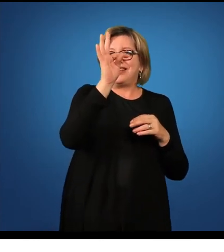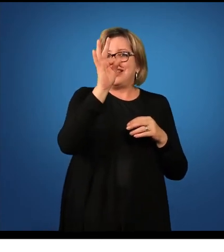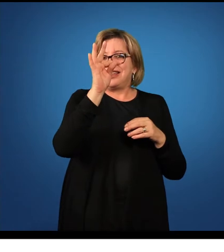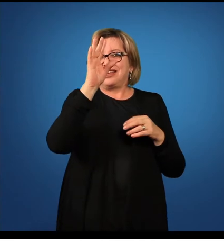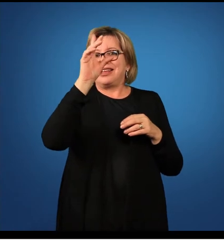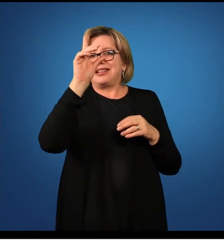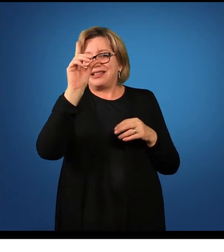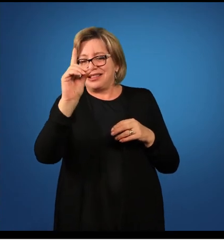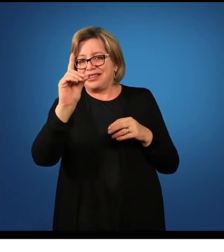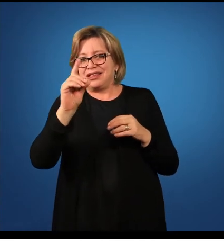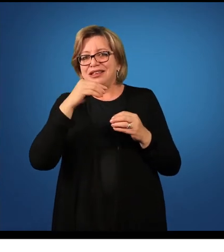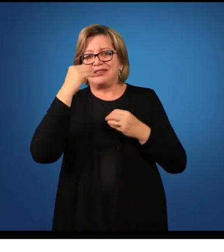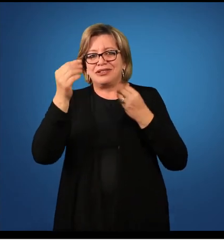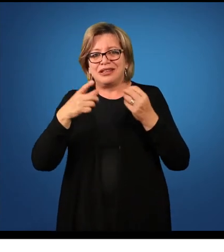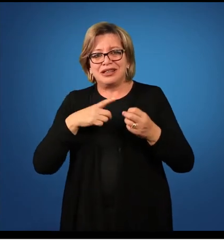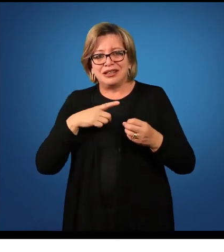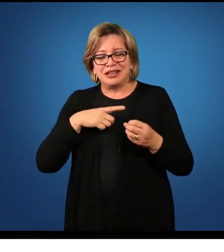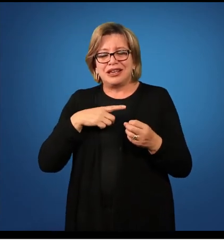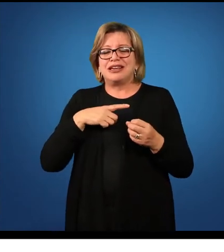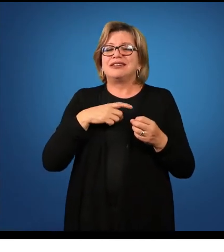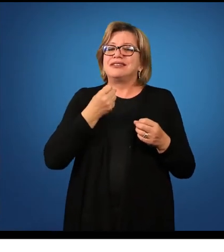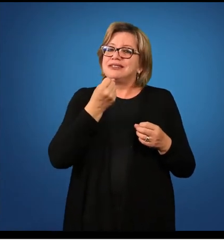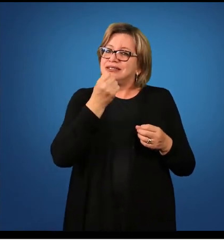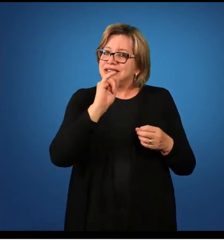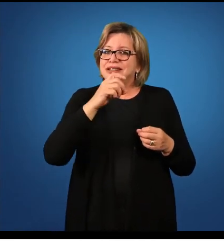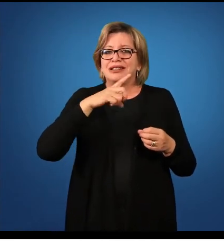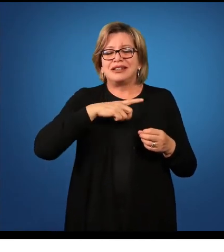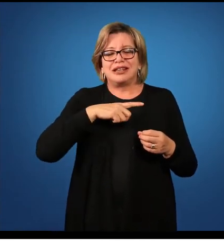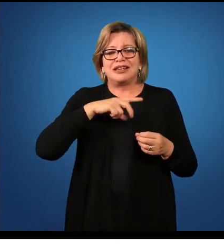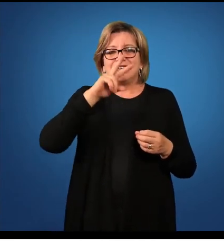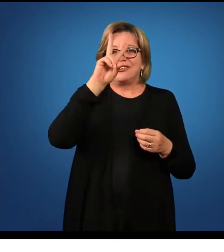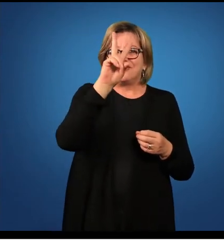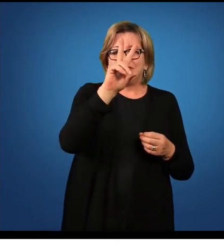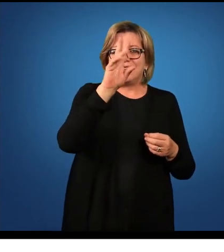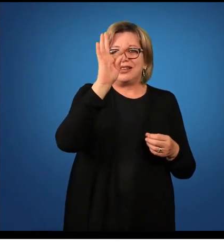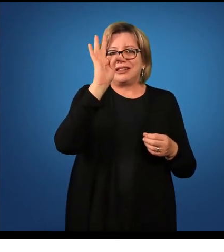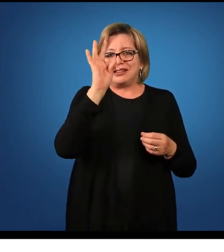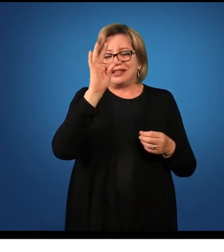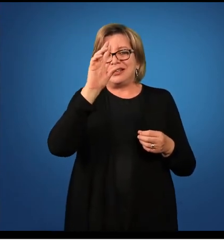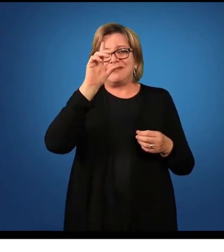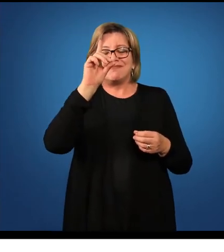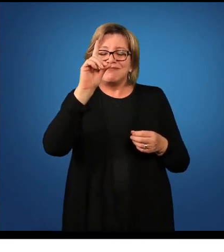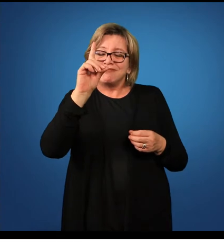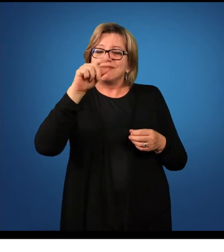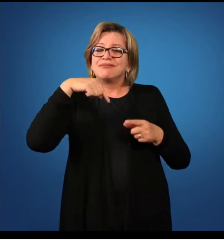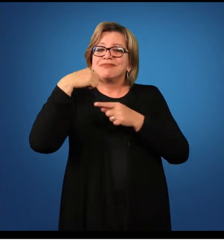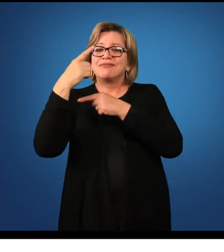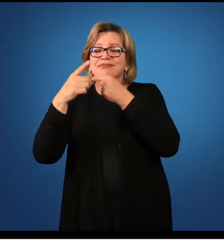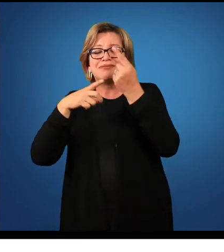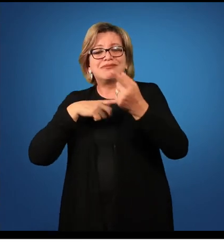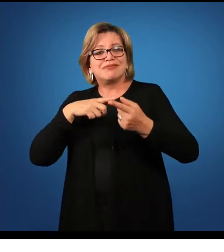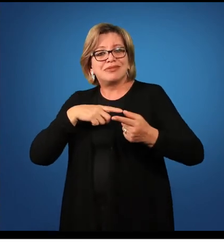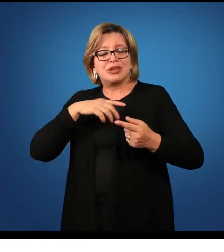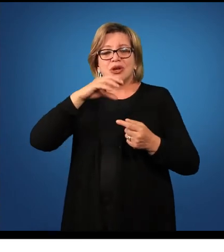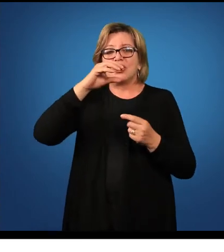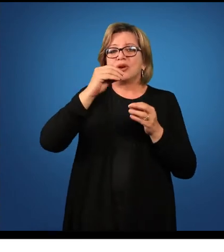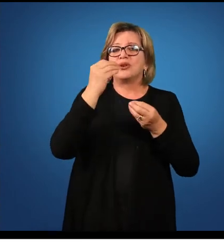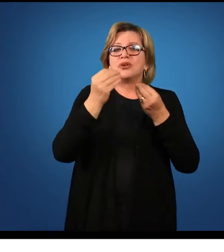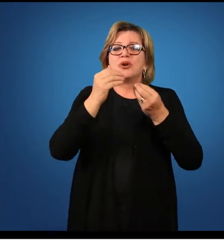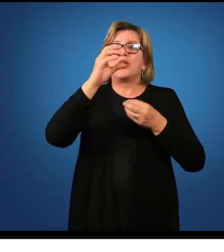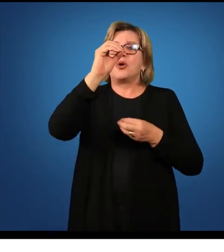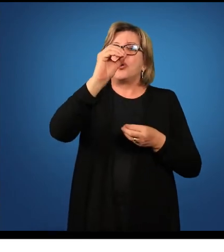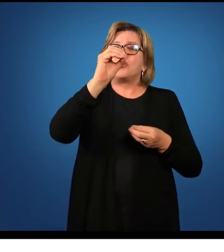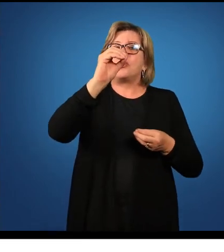Sendo que tem um verbo transitivo direto, obviamente, eu terei um objeto direto. Leram o quê?